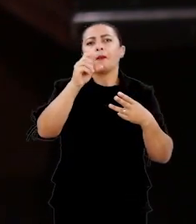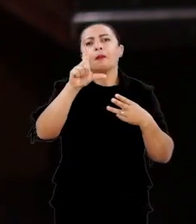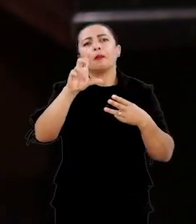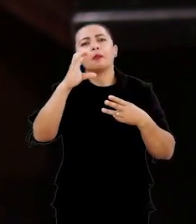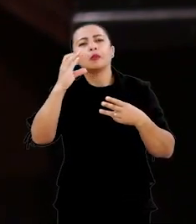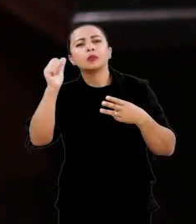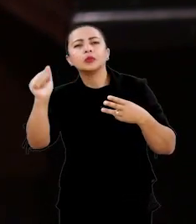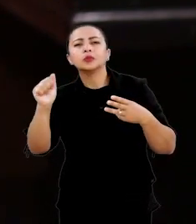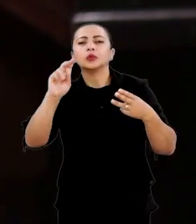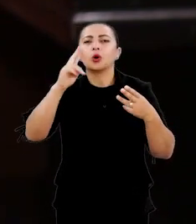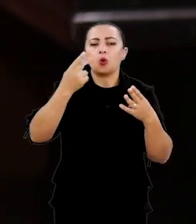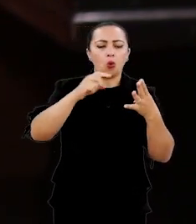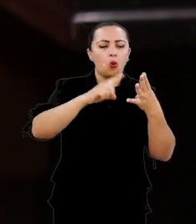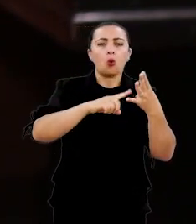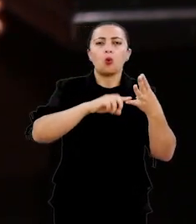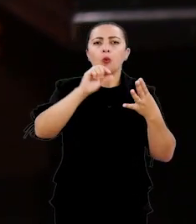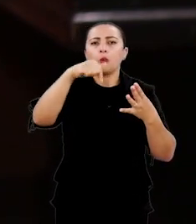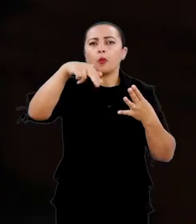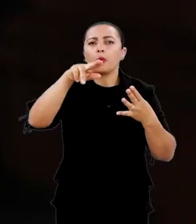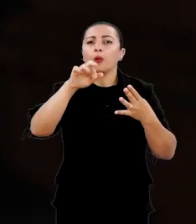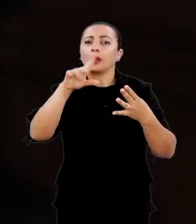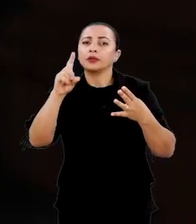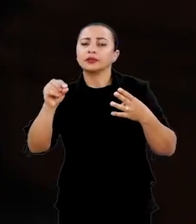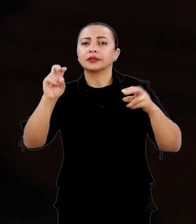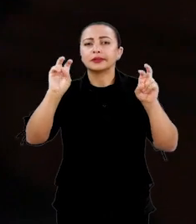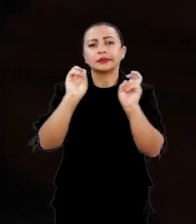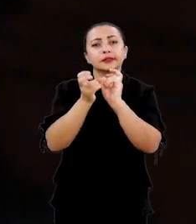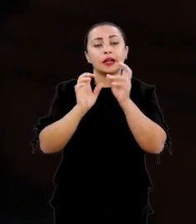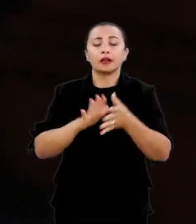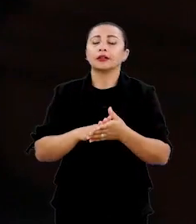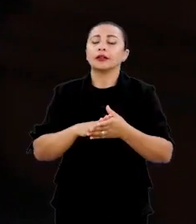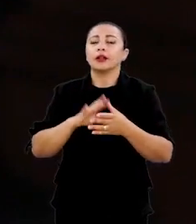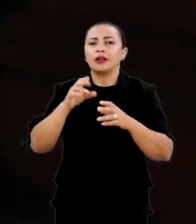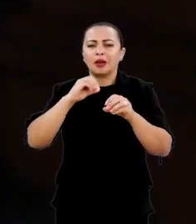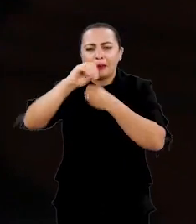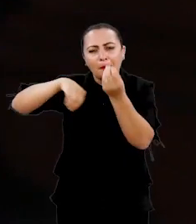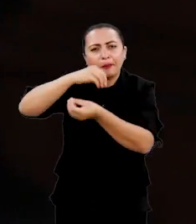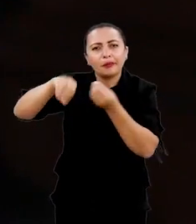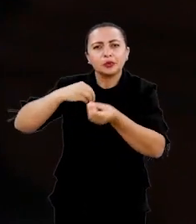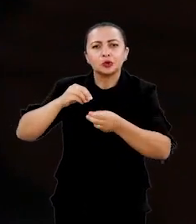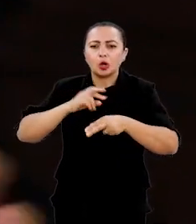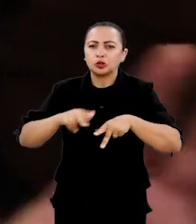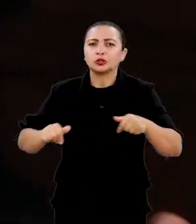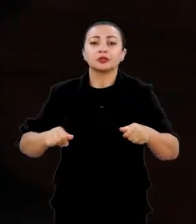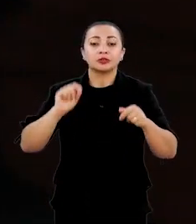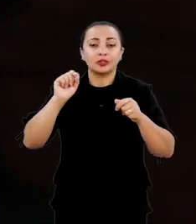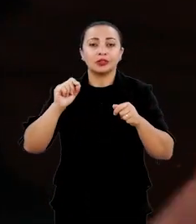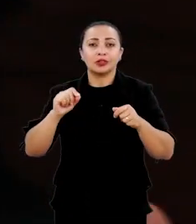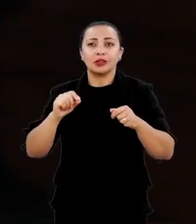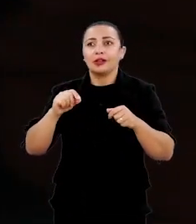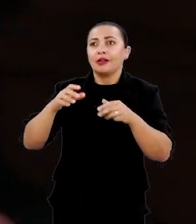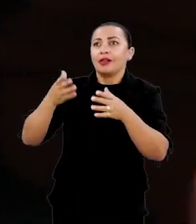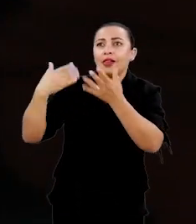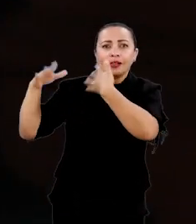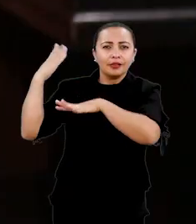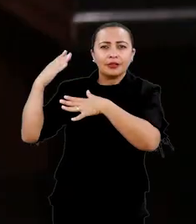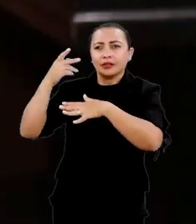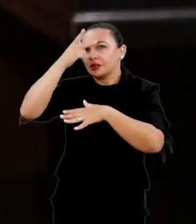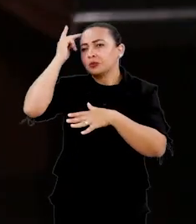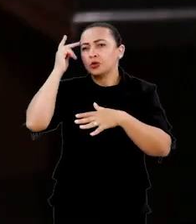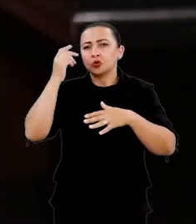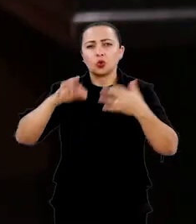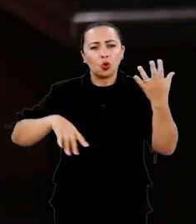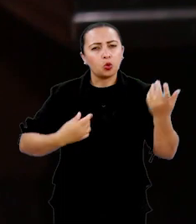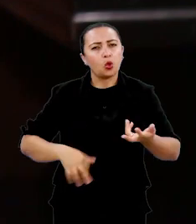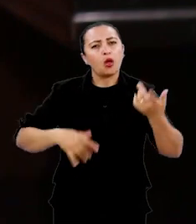a quadrilha, a modinha, essa mistura de gêneros que, naquele momento, é o que as